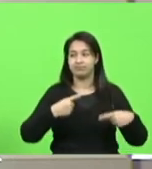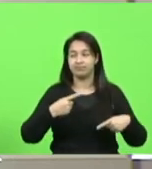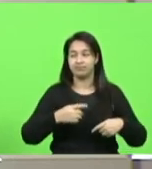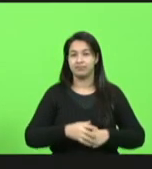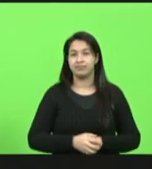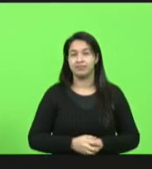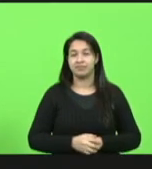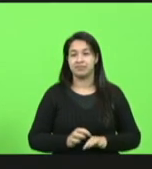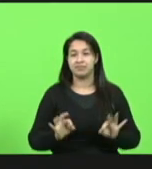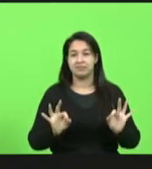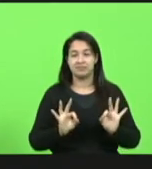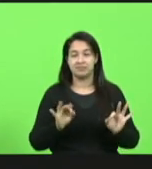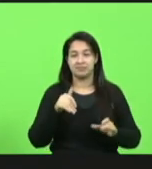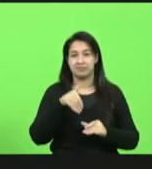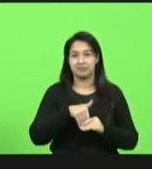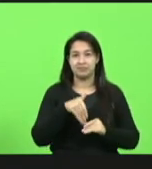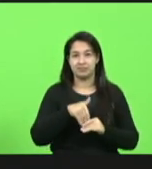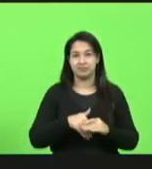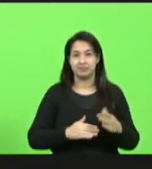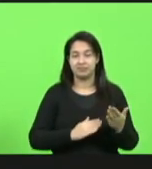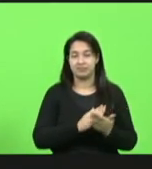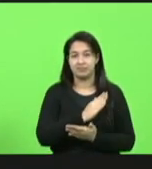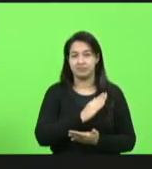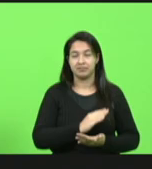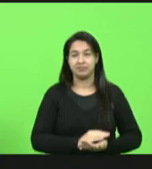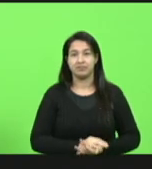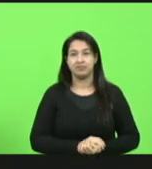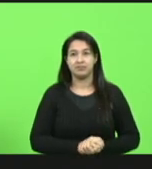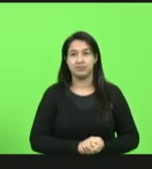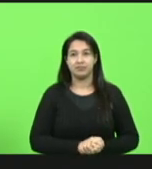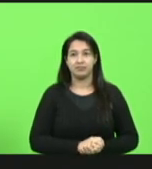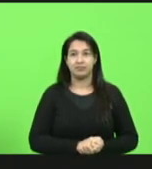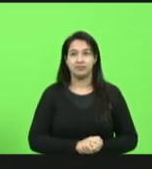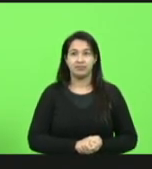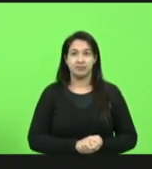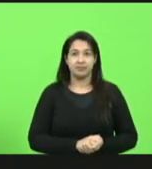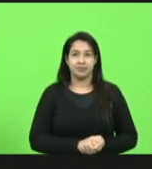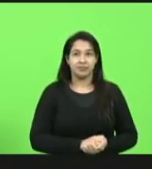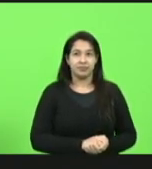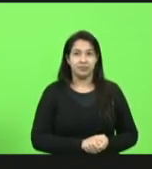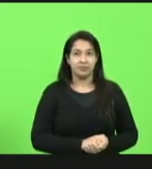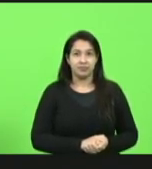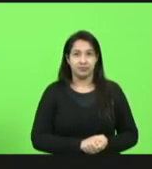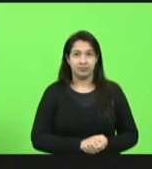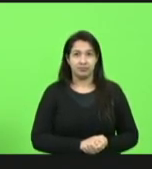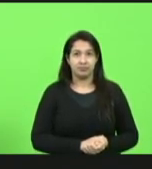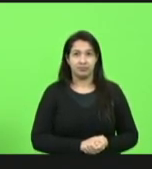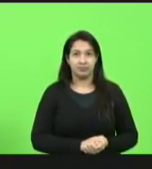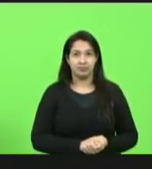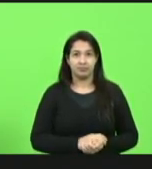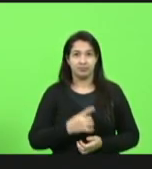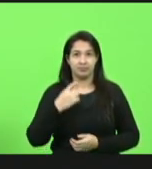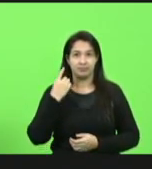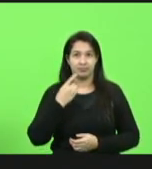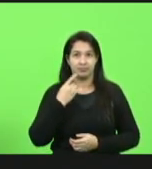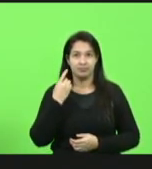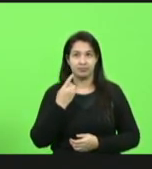Não havendo quem queira discutir em votação? Aprovado. Pois não, deputado?